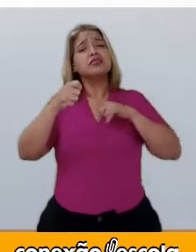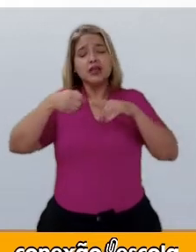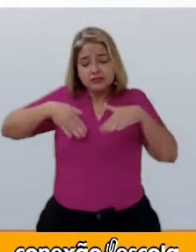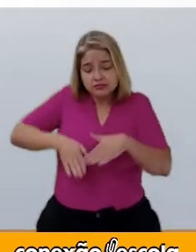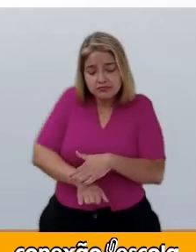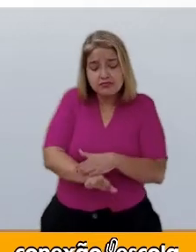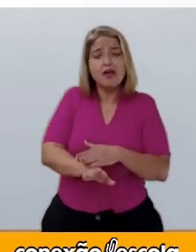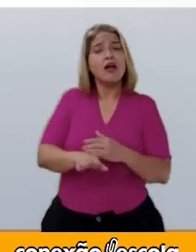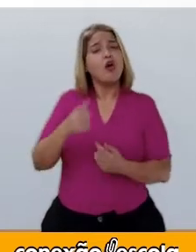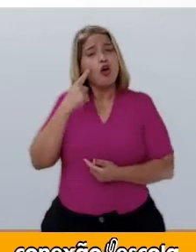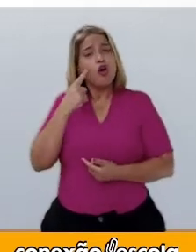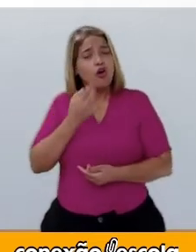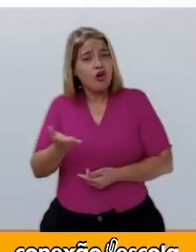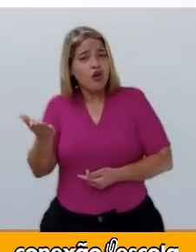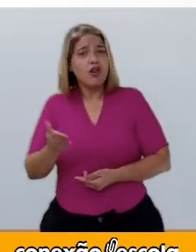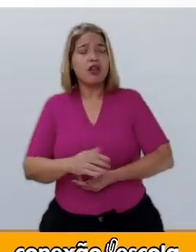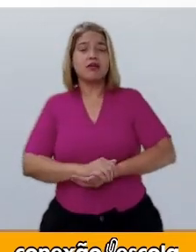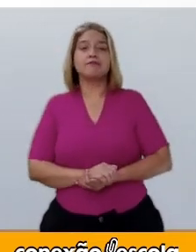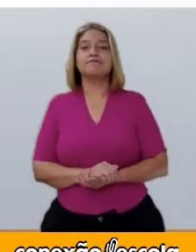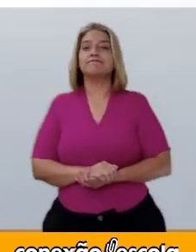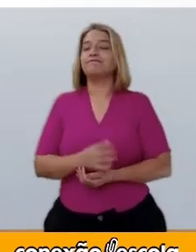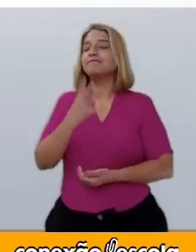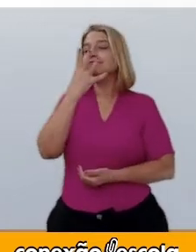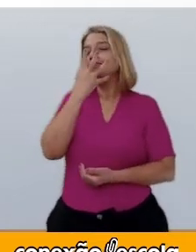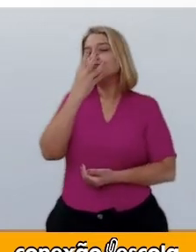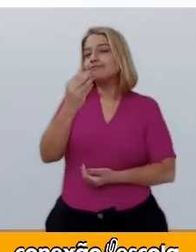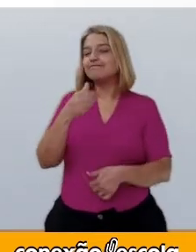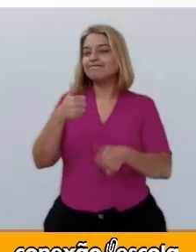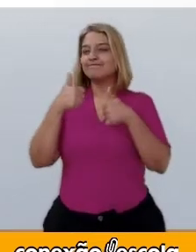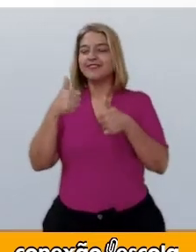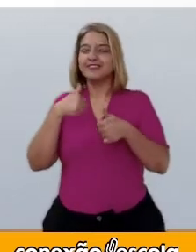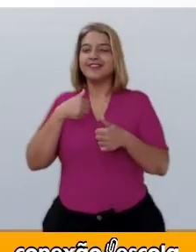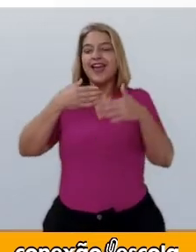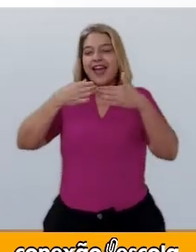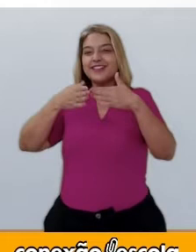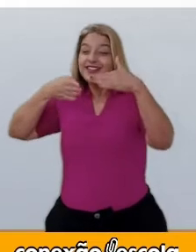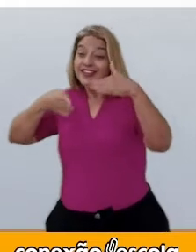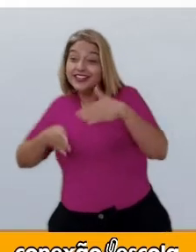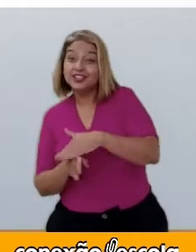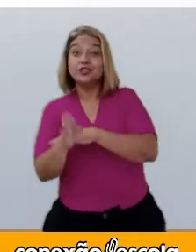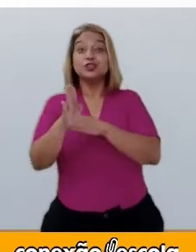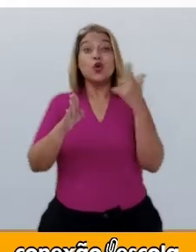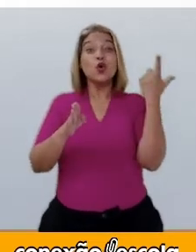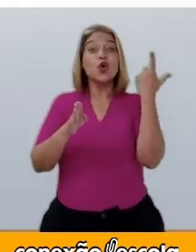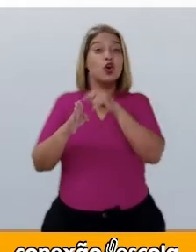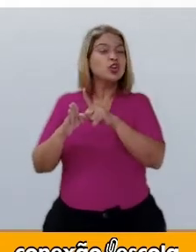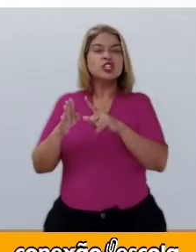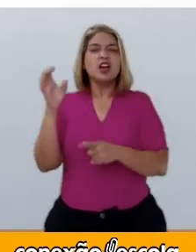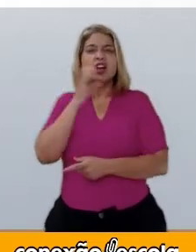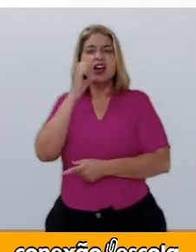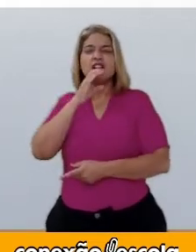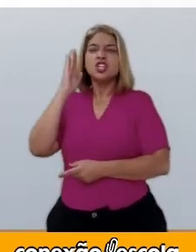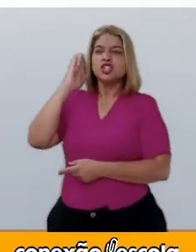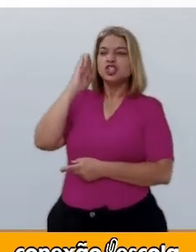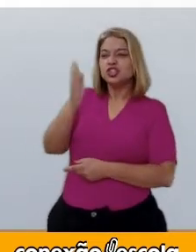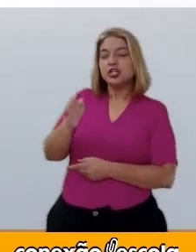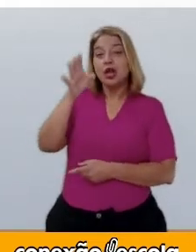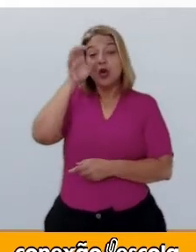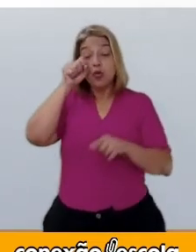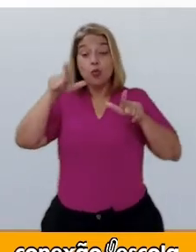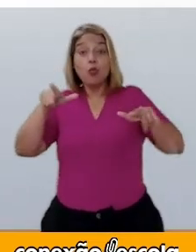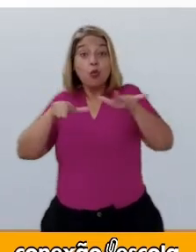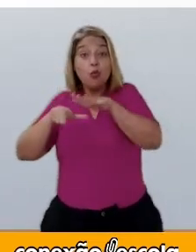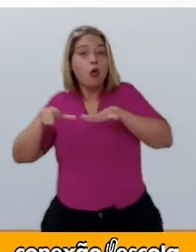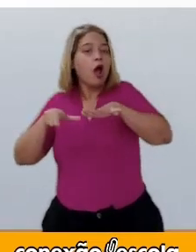entrada, querida. O lobo entrou na casa, foi direto para o quarto e